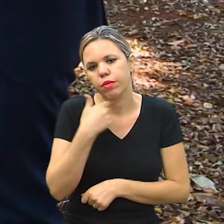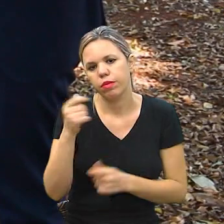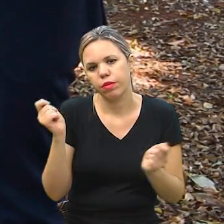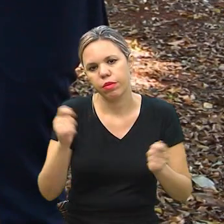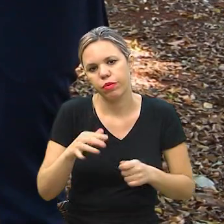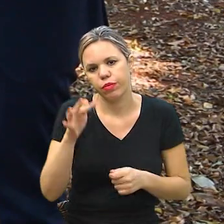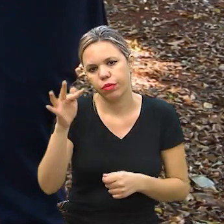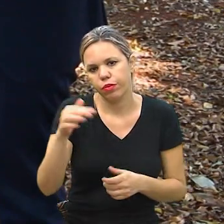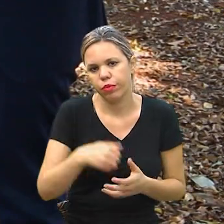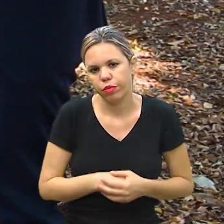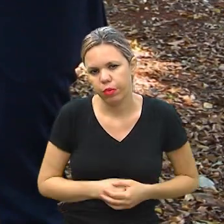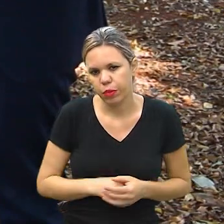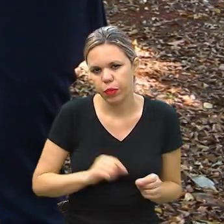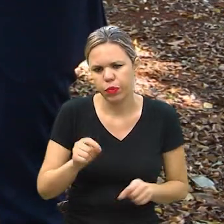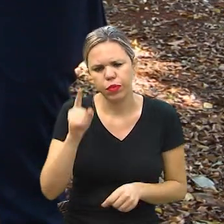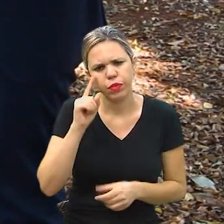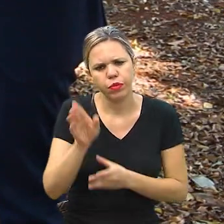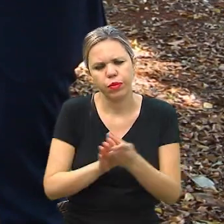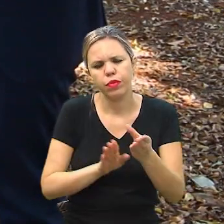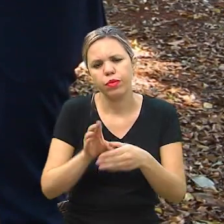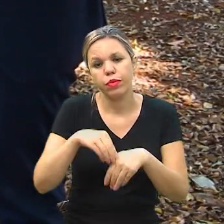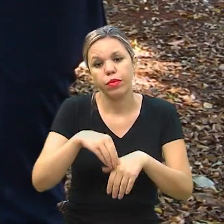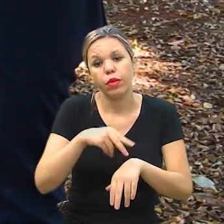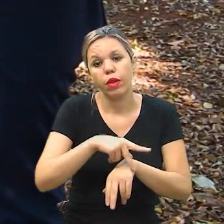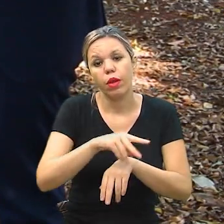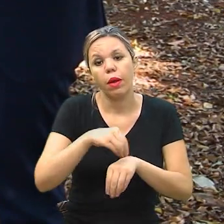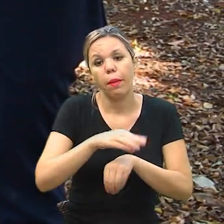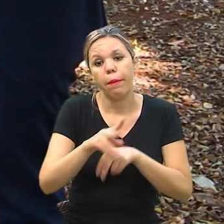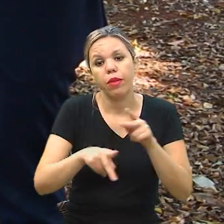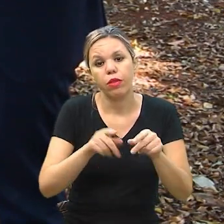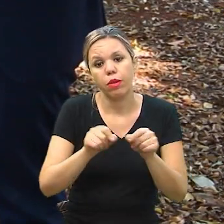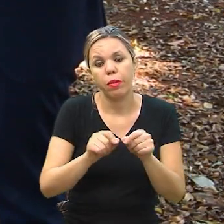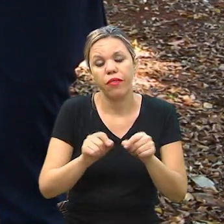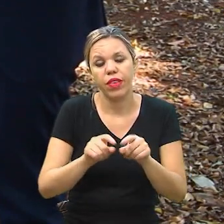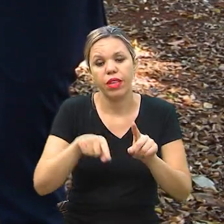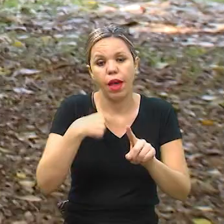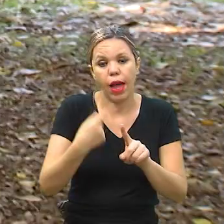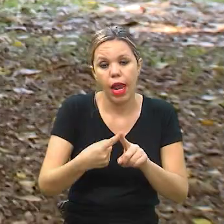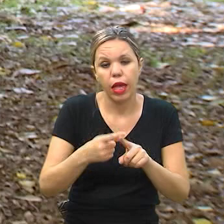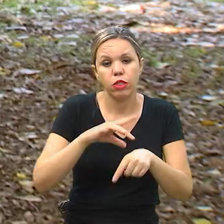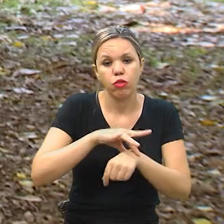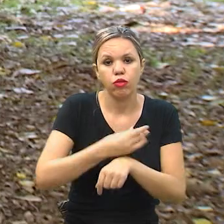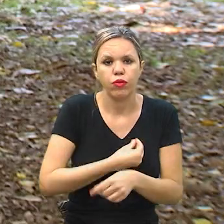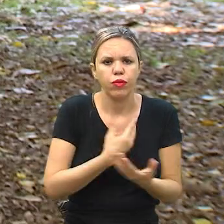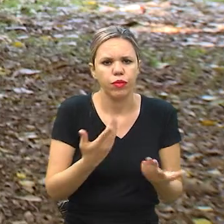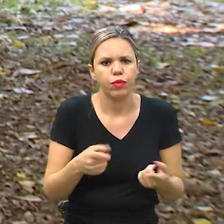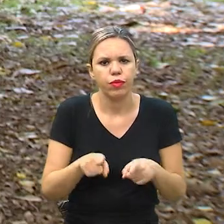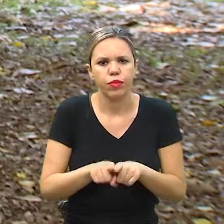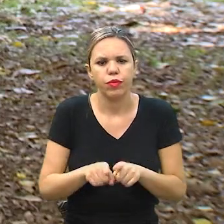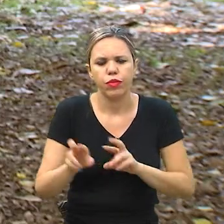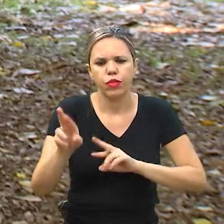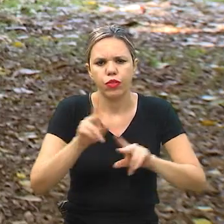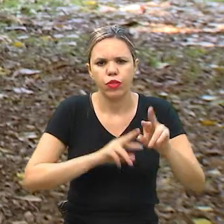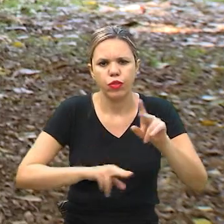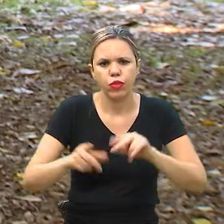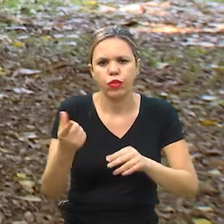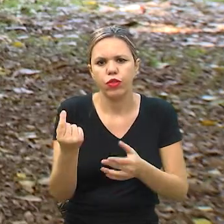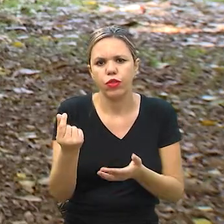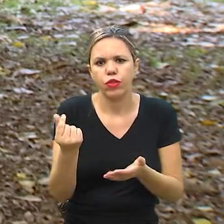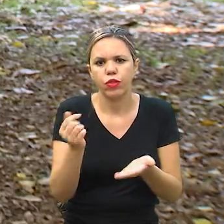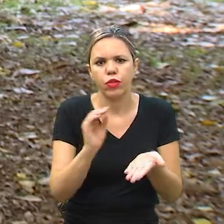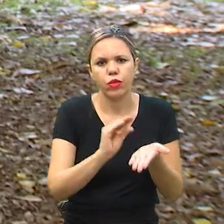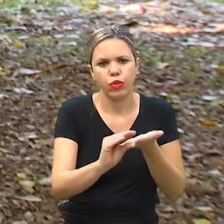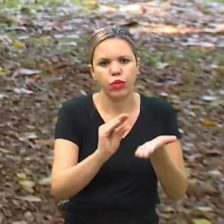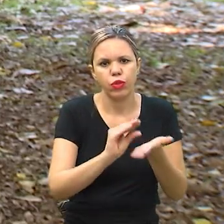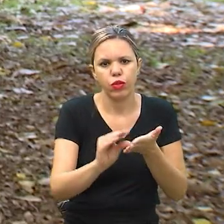condição no futuro. O você recomenda para que a pessoa possa fazer também, além do seguro de vida? Diversificar uma carteira de investimentos.